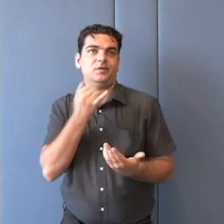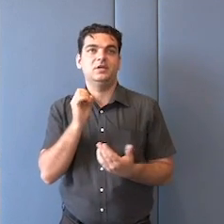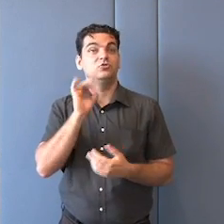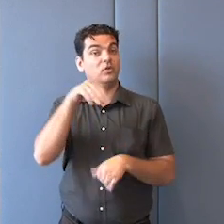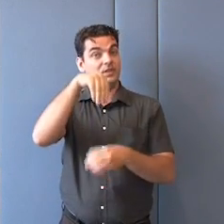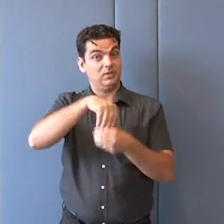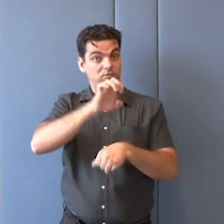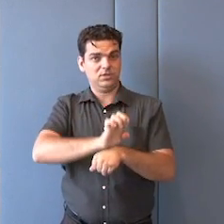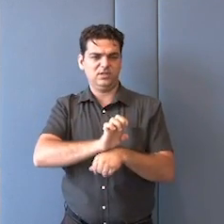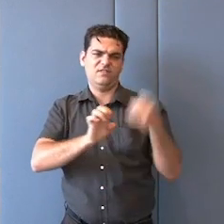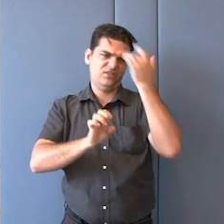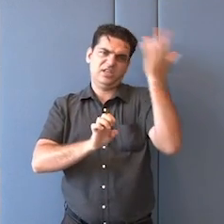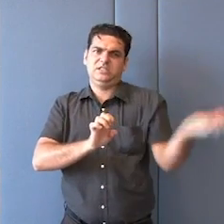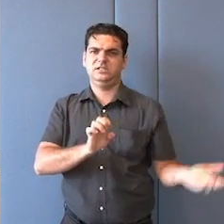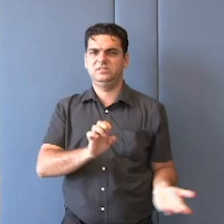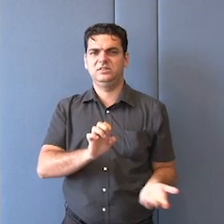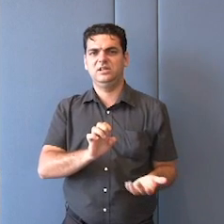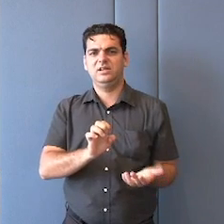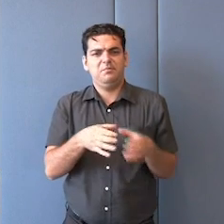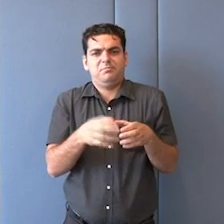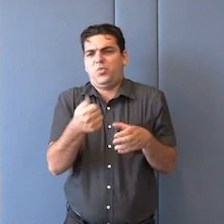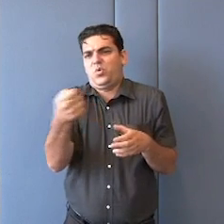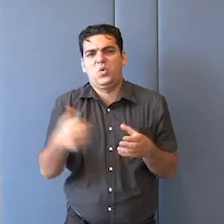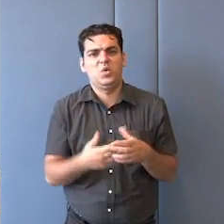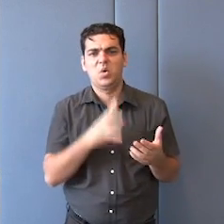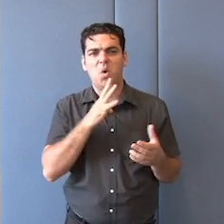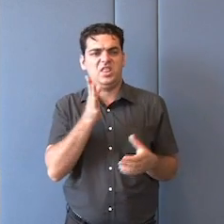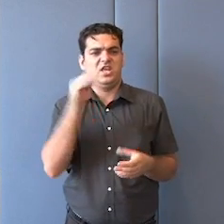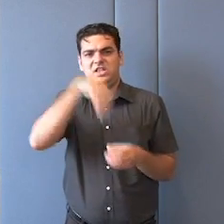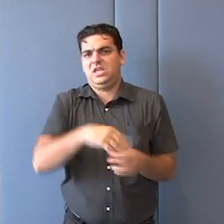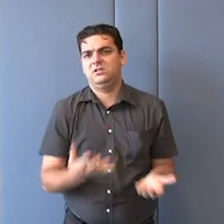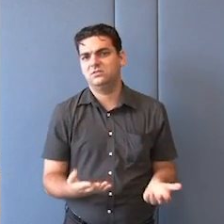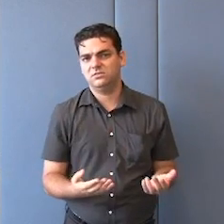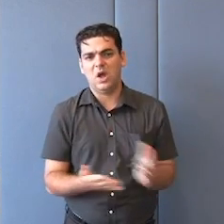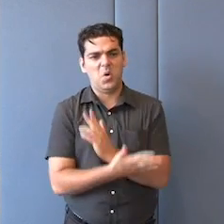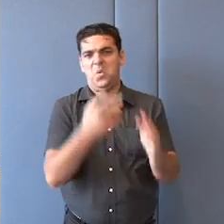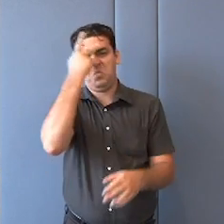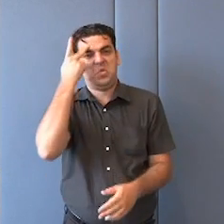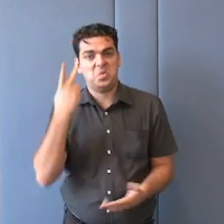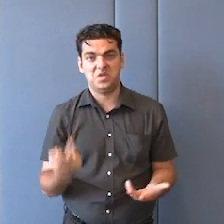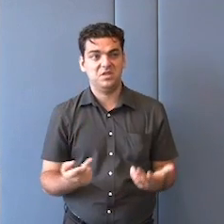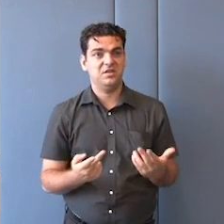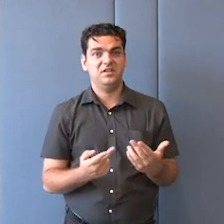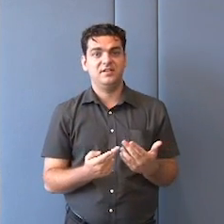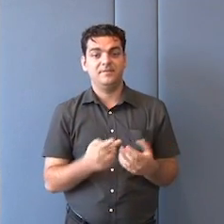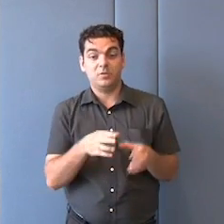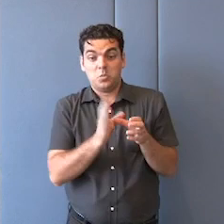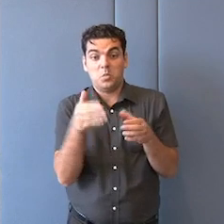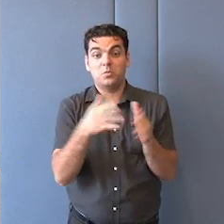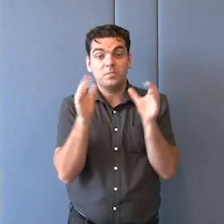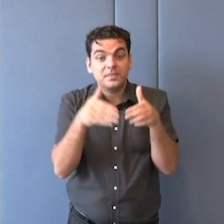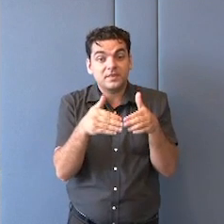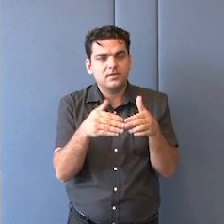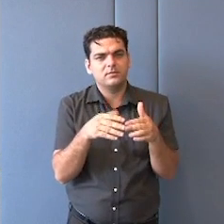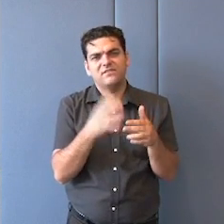porque o Estado é uma forma, o Estado é algo formal, é mais ou menos evidente onde está, o que diz, o